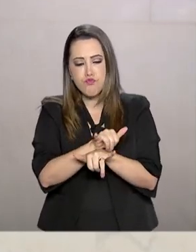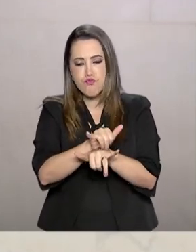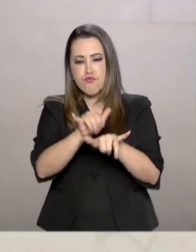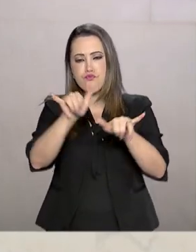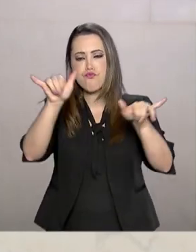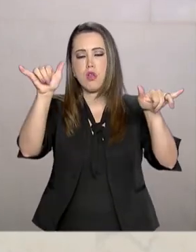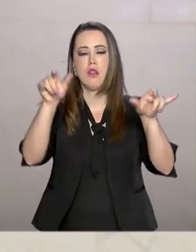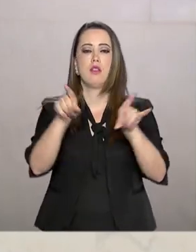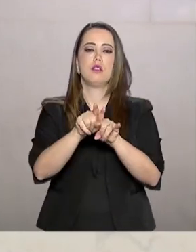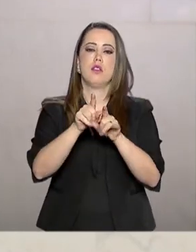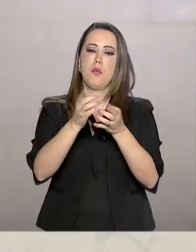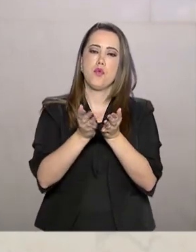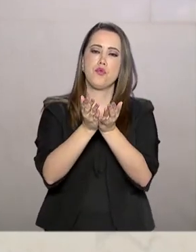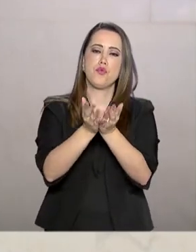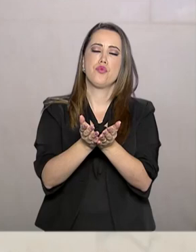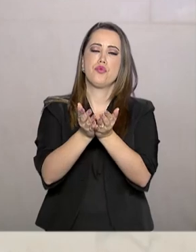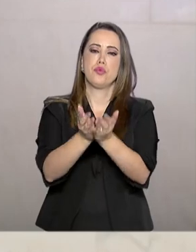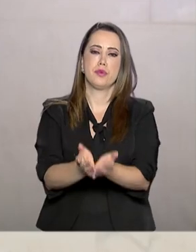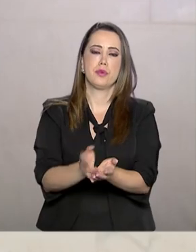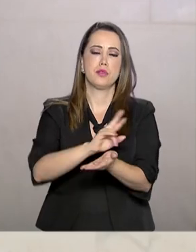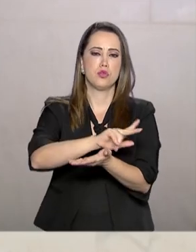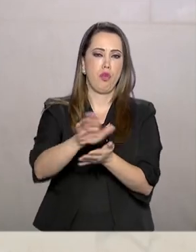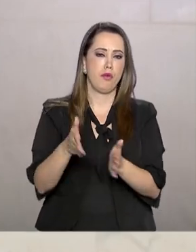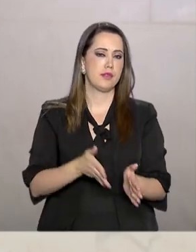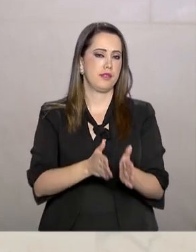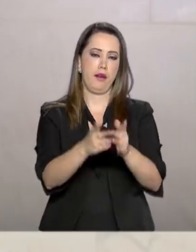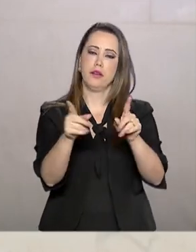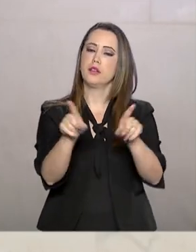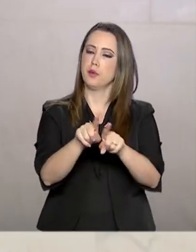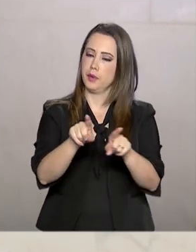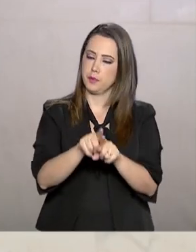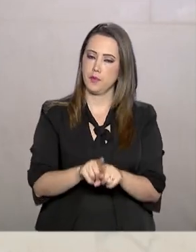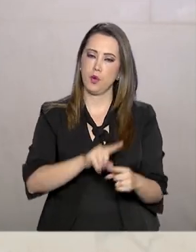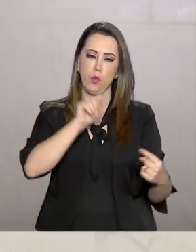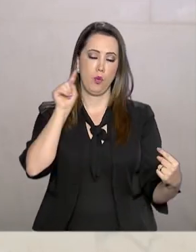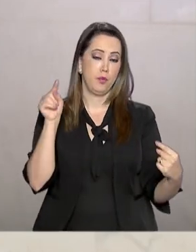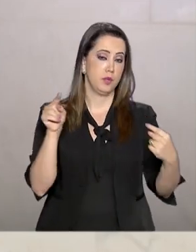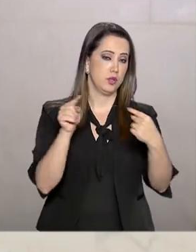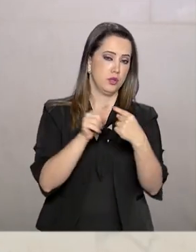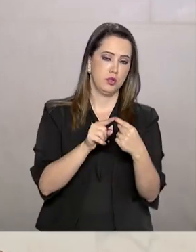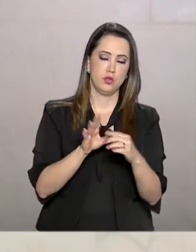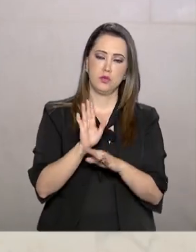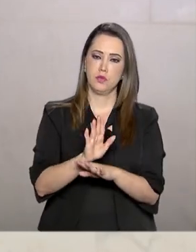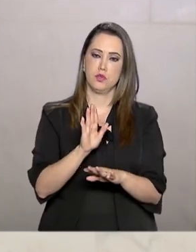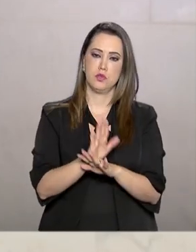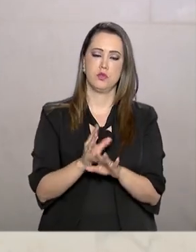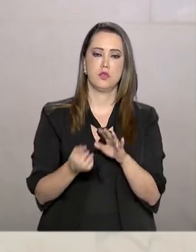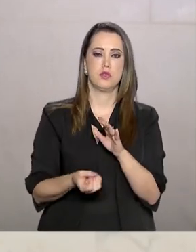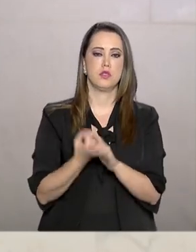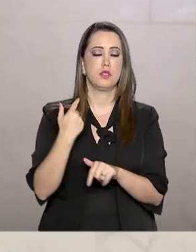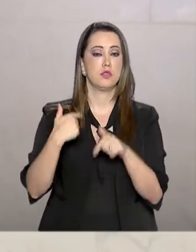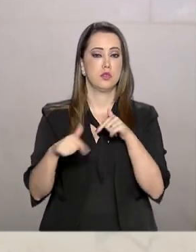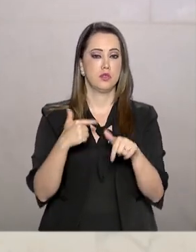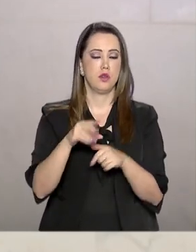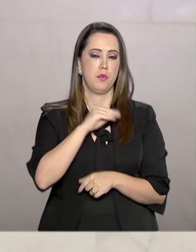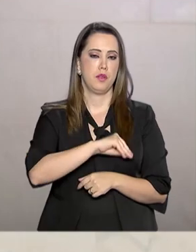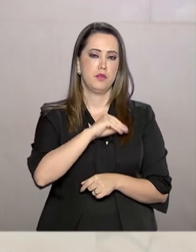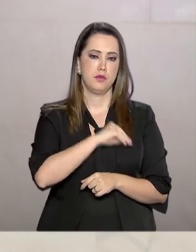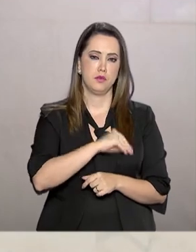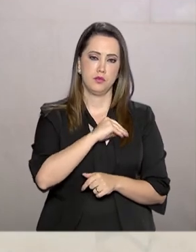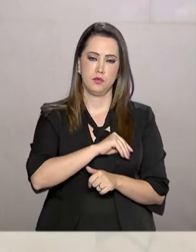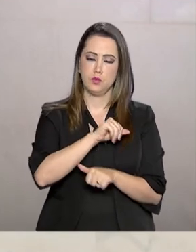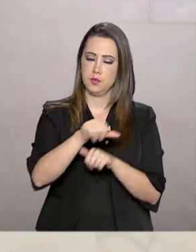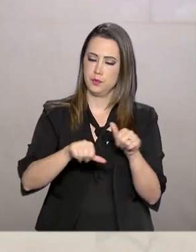serem concedidos à iniciativa privada. O programa foi criado com o objetivo de ajudar na geração de emprego e renda e na